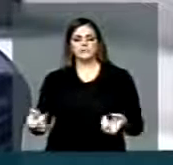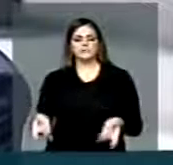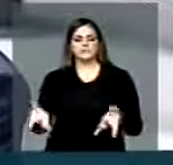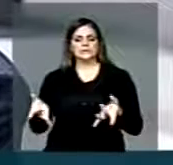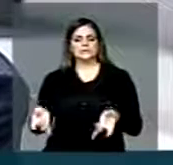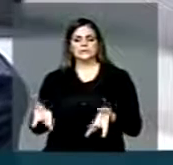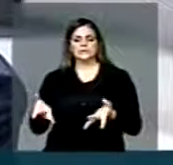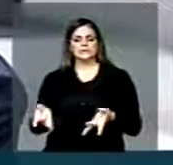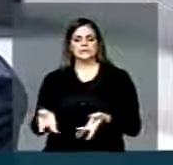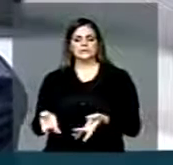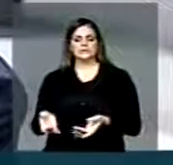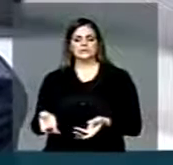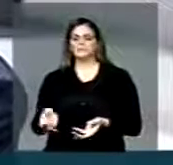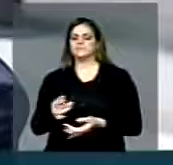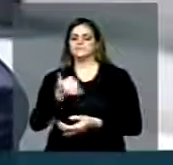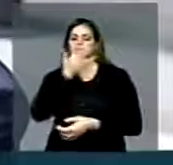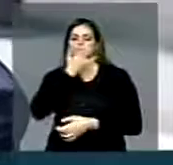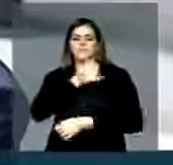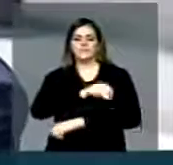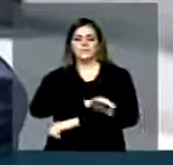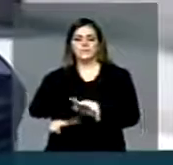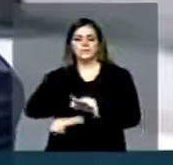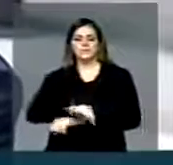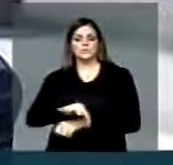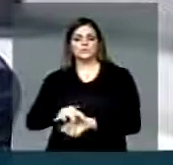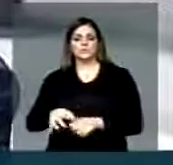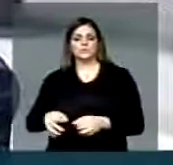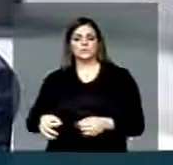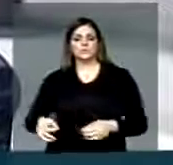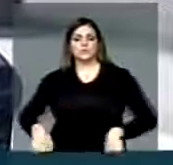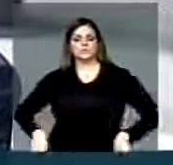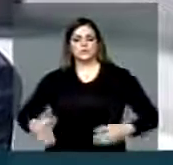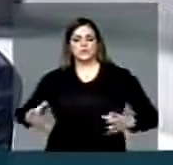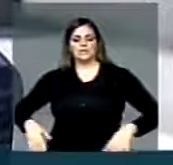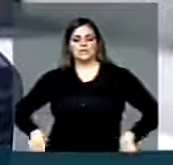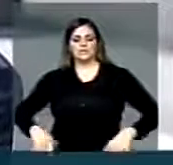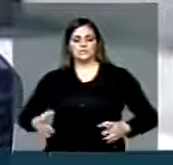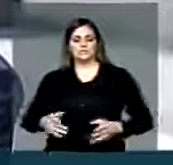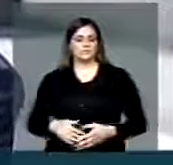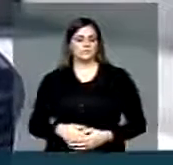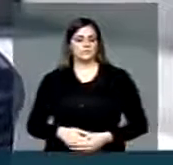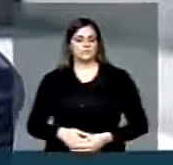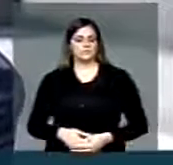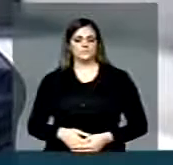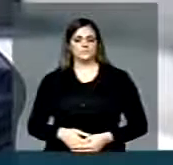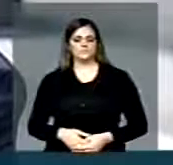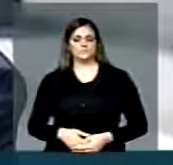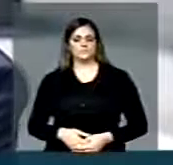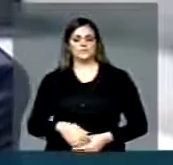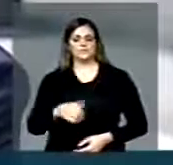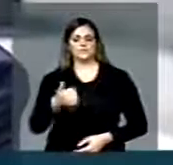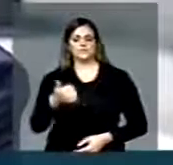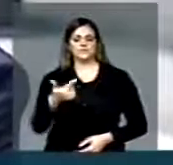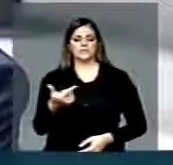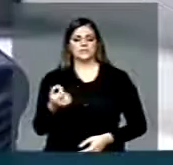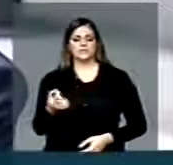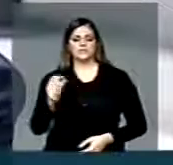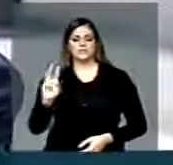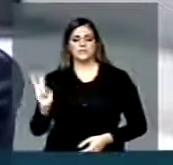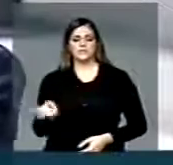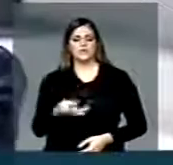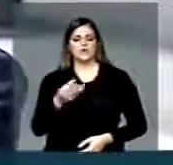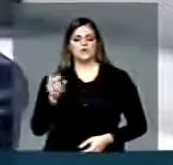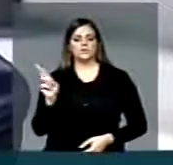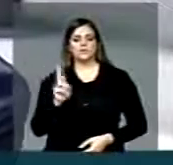suíço Herzog e Meuron, que construiu o Estado Nacional de Pequim, o Ninho do Pássaro, 120 milhões